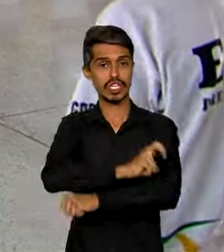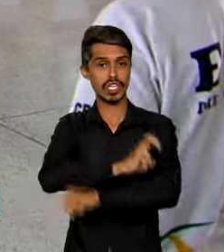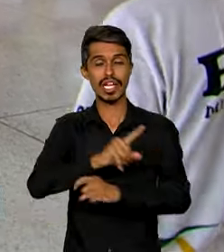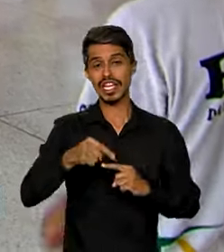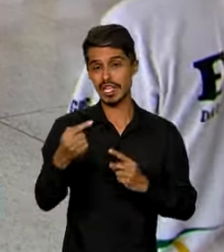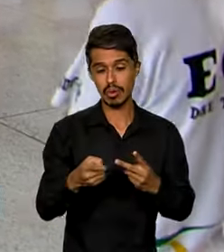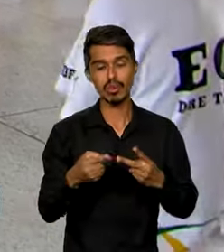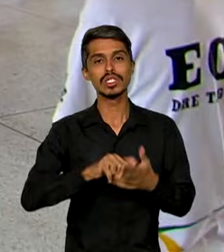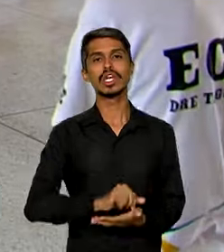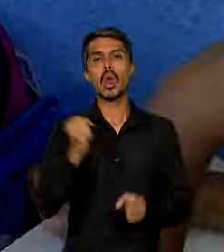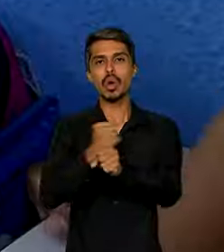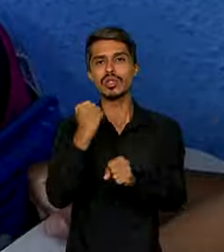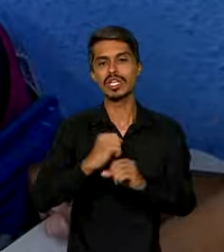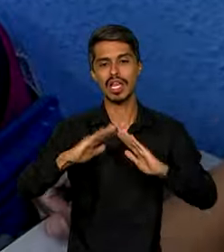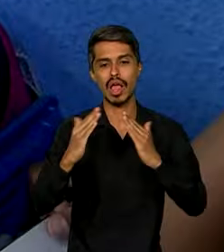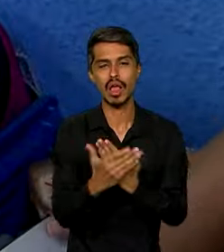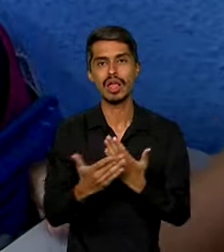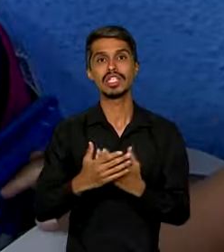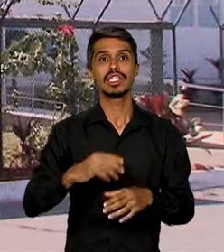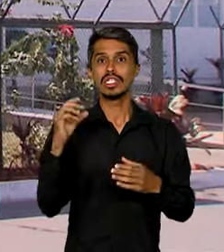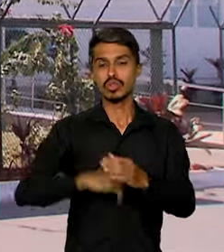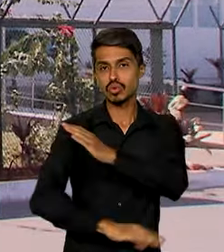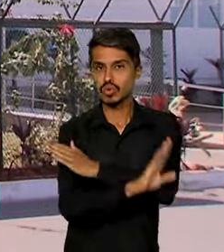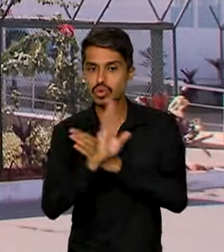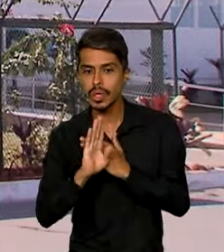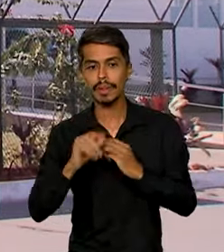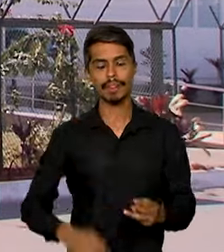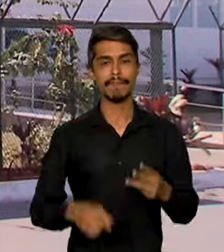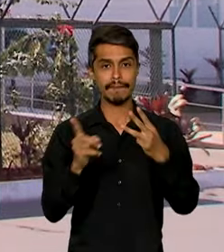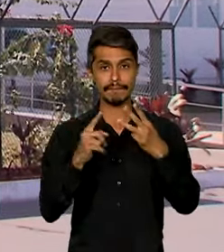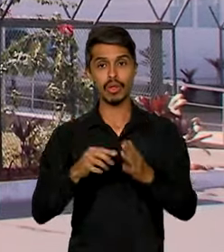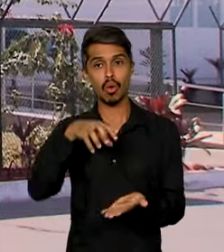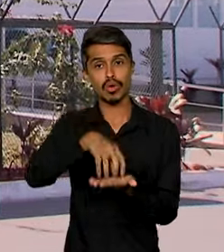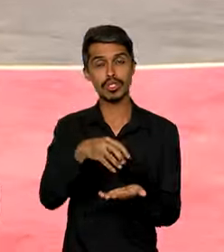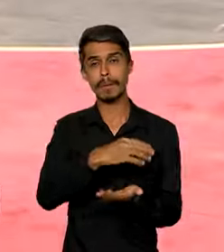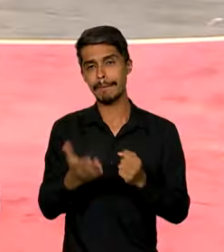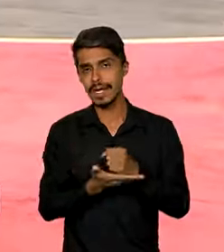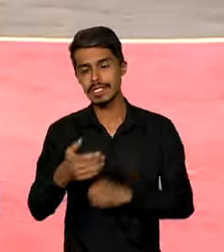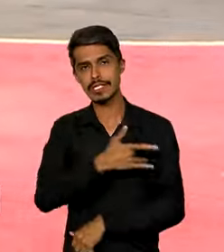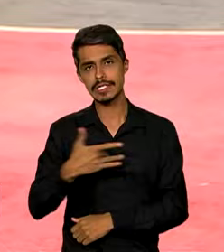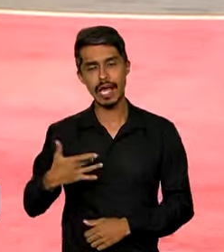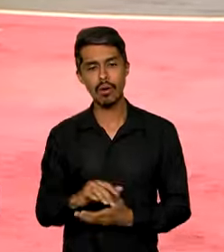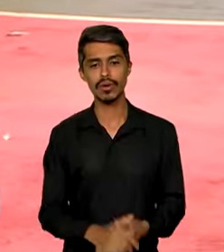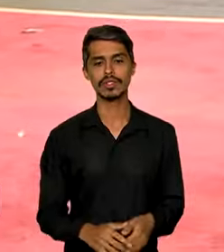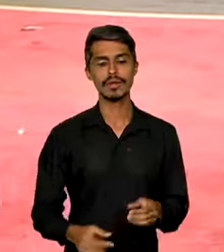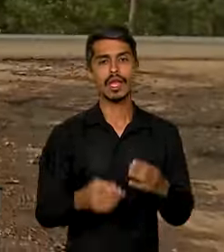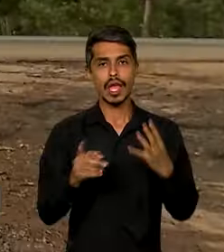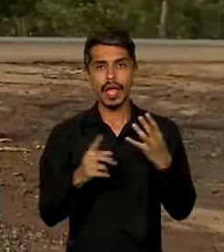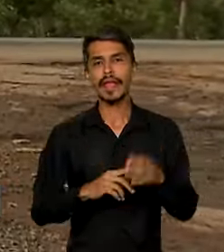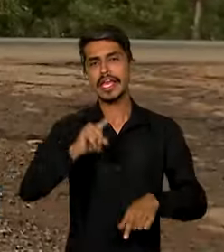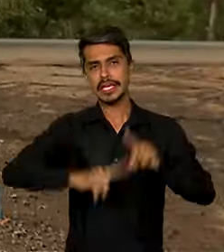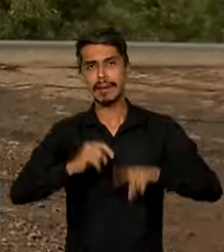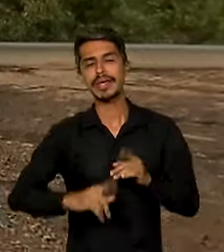seguido por construção de escolas em tempo integral, unidades básicas de saúde, equipamentos esportivos,